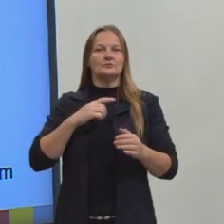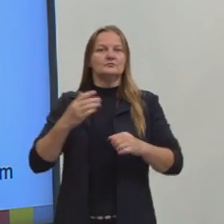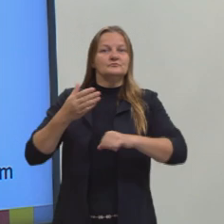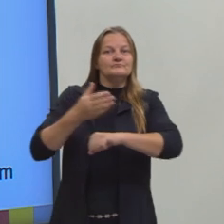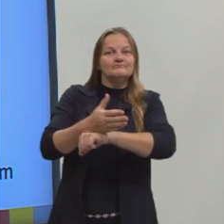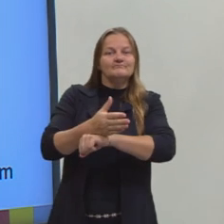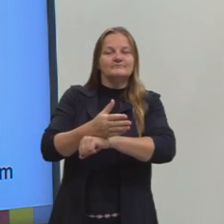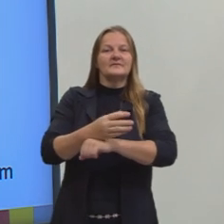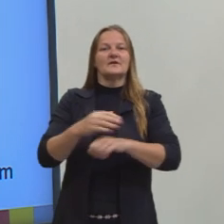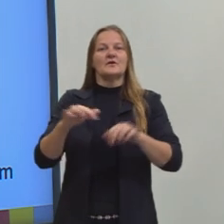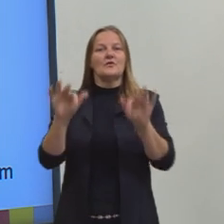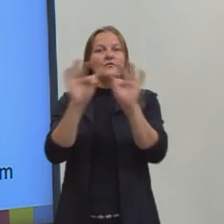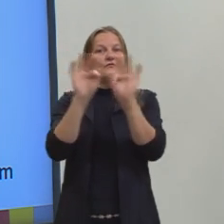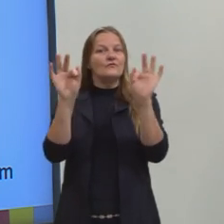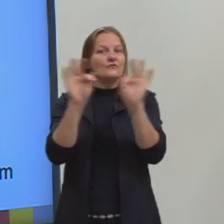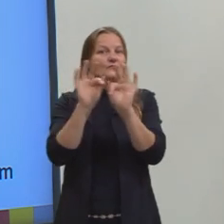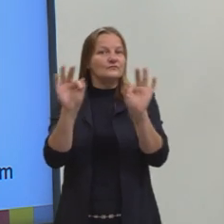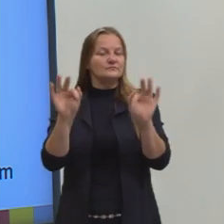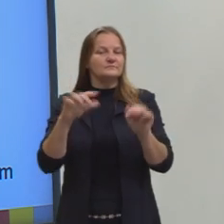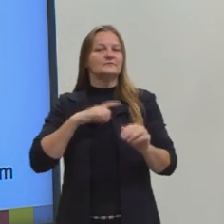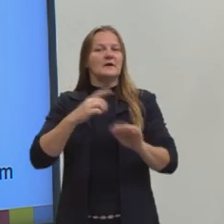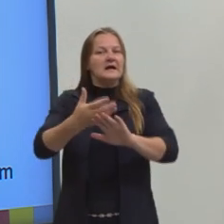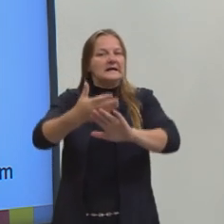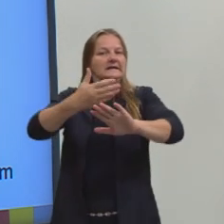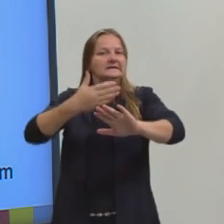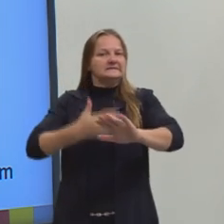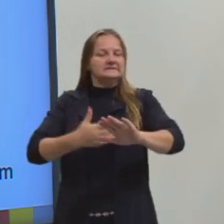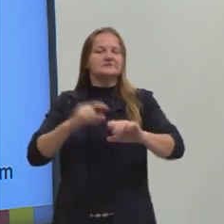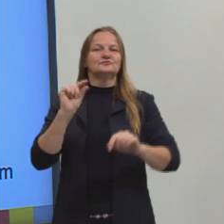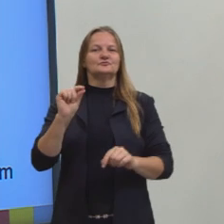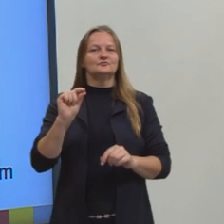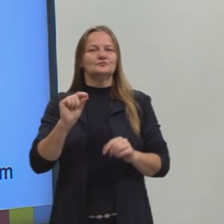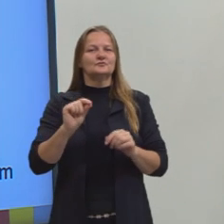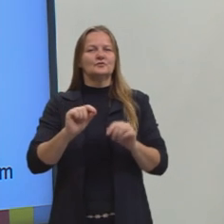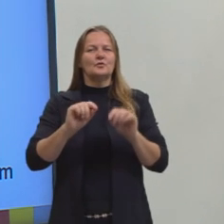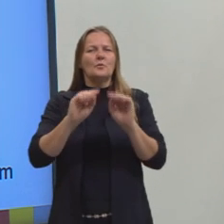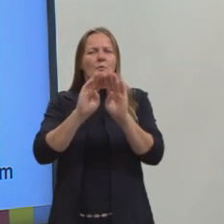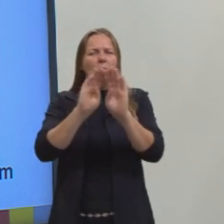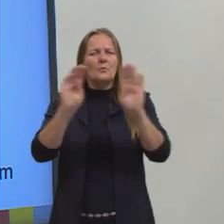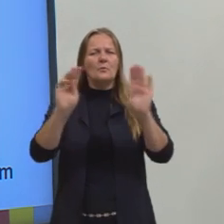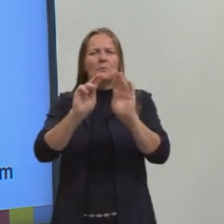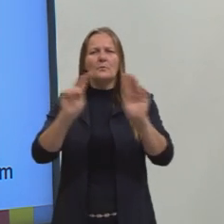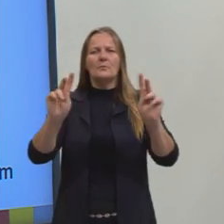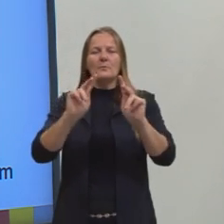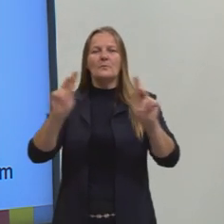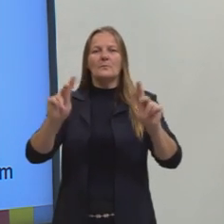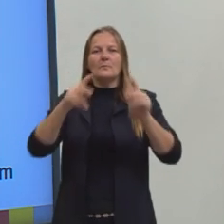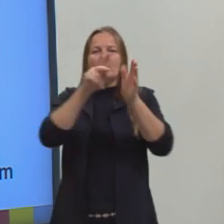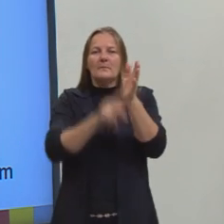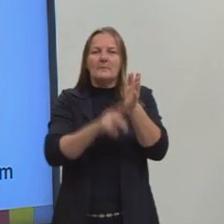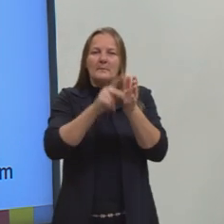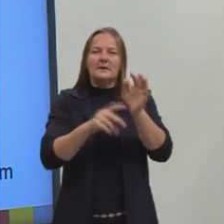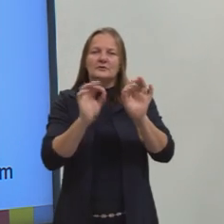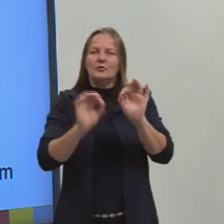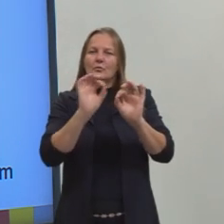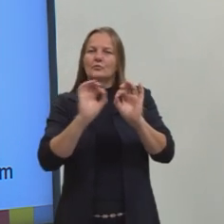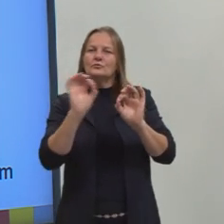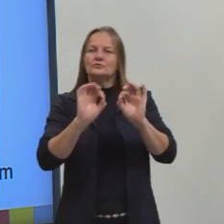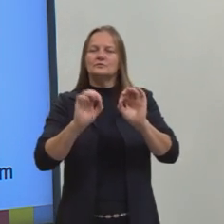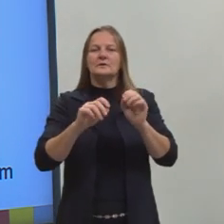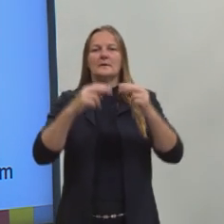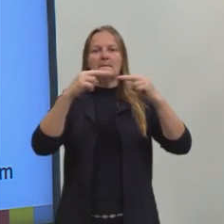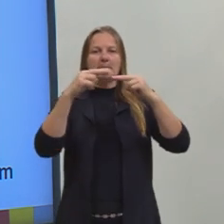funções, mas antes de funções vamos ver um pouco de plano cartesiano, de pares ordenados e hoje o